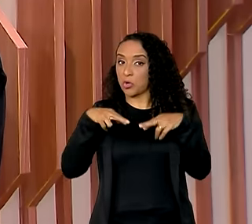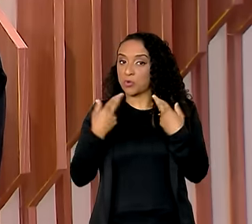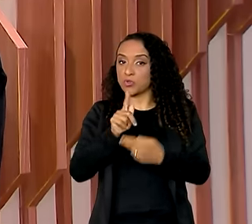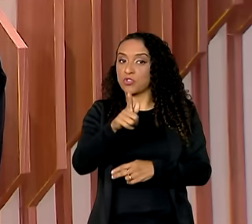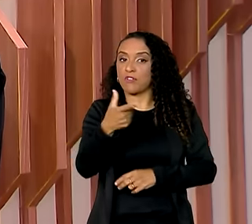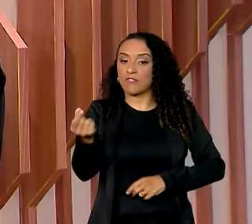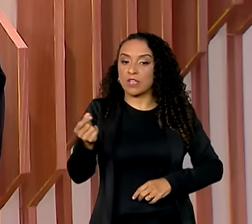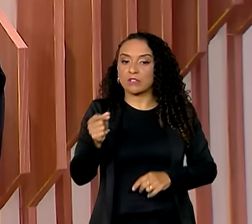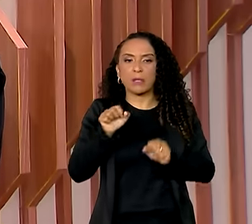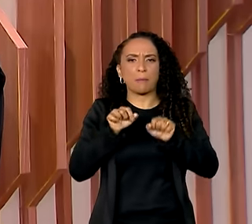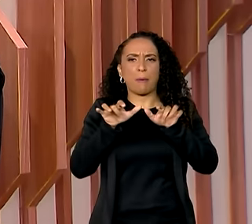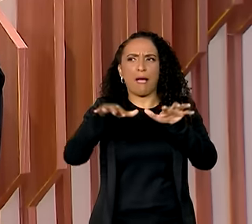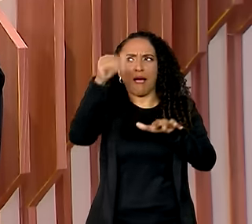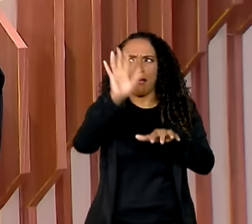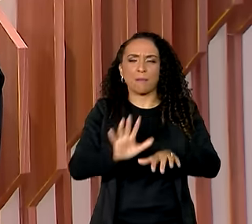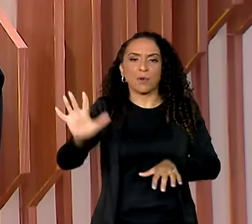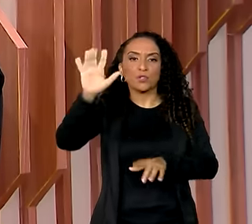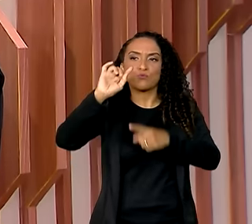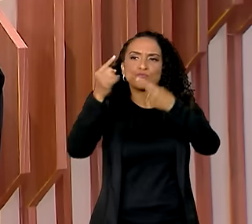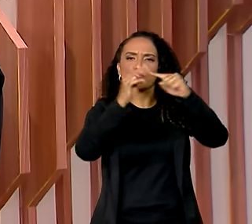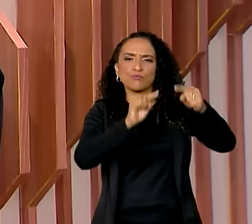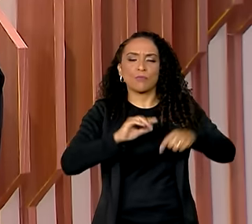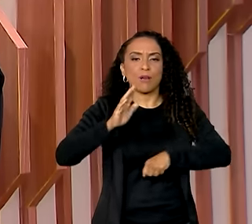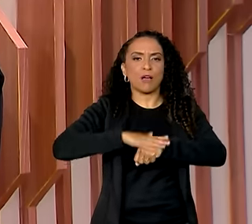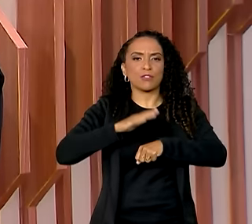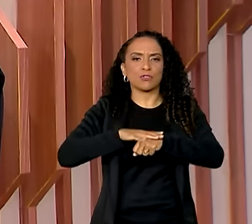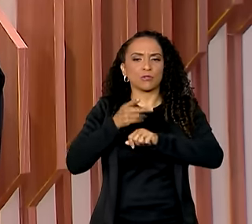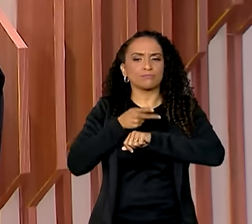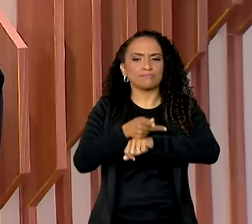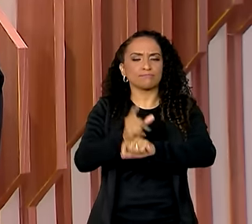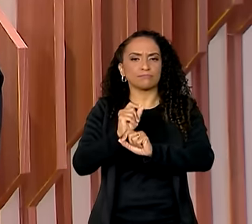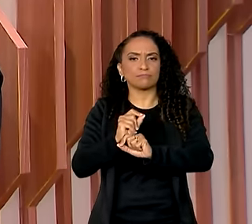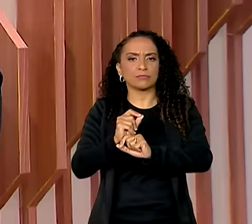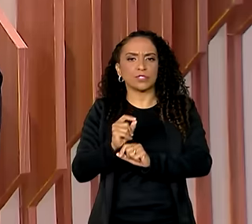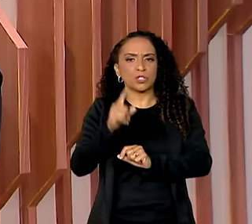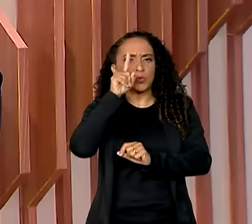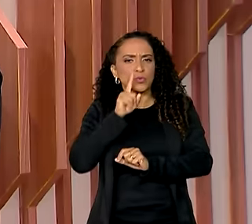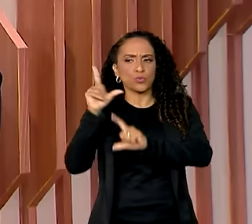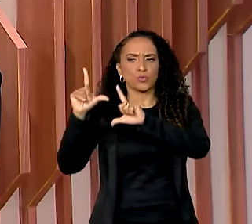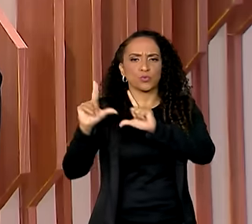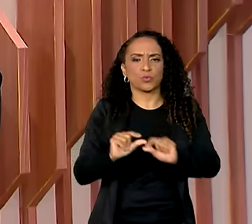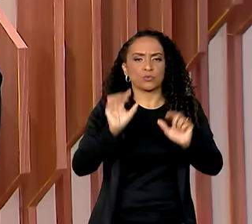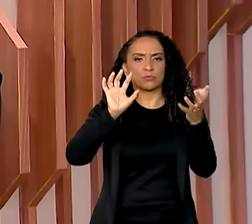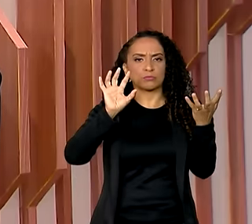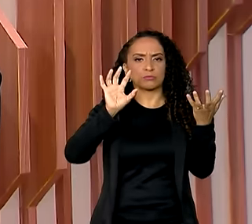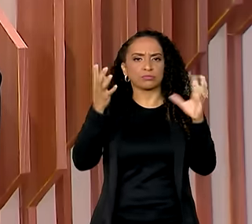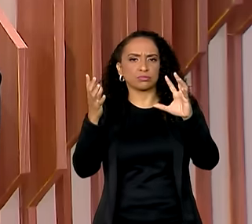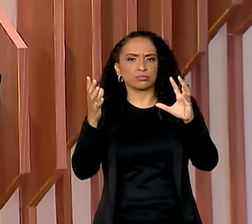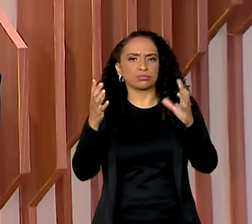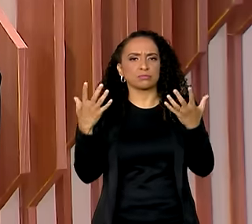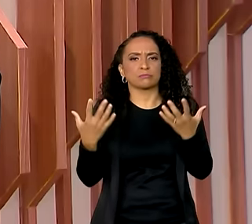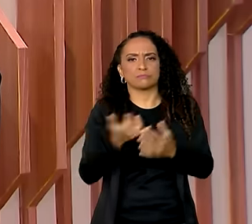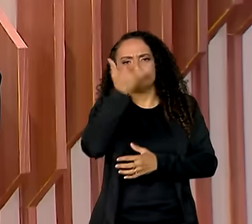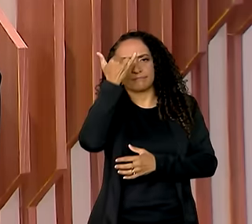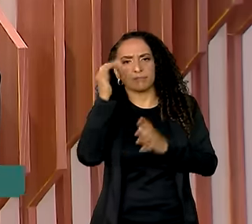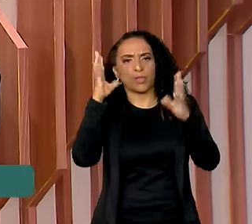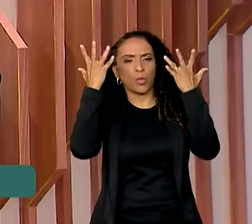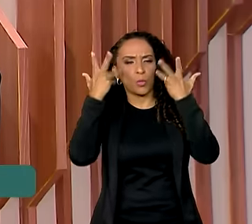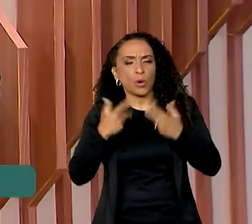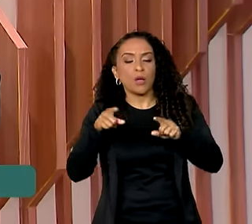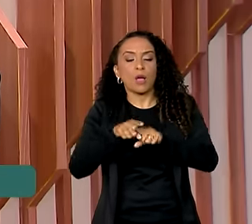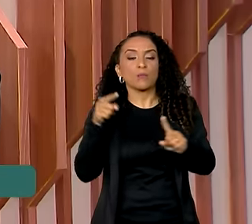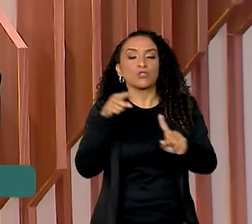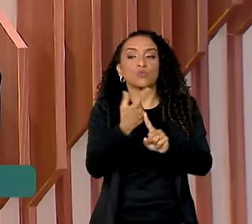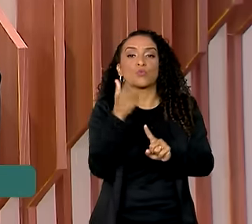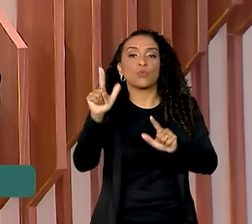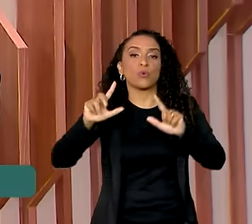do G20 estão por todo o país discutir ações que busquem a redução de riscos e desastres naturais. Esse foi o objetivo de uma